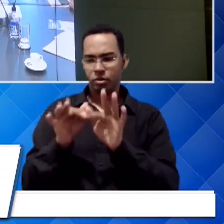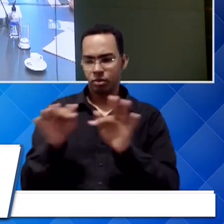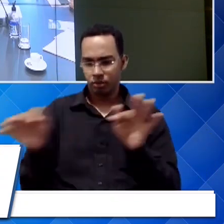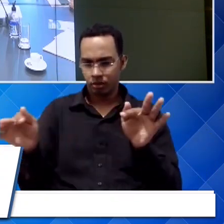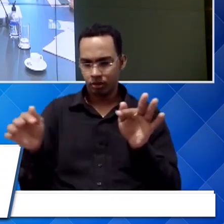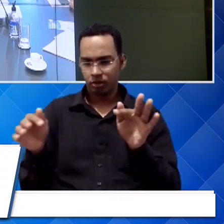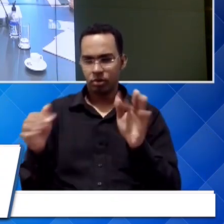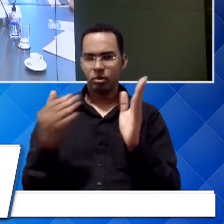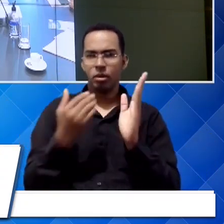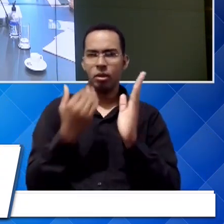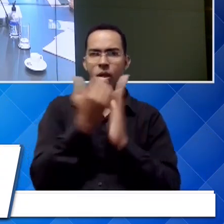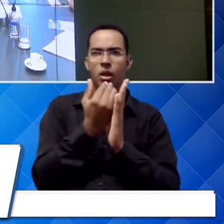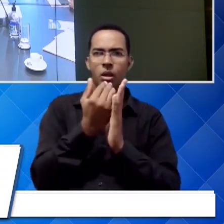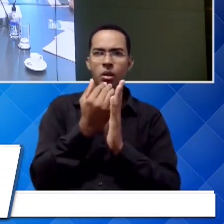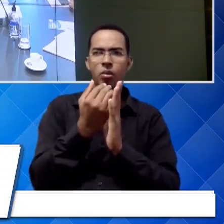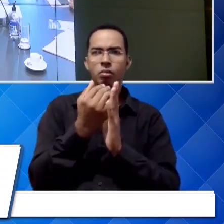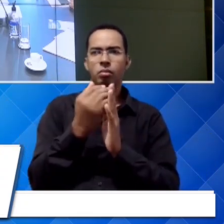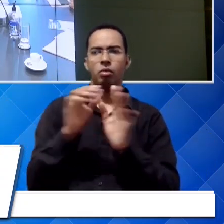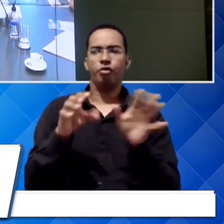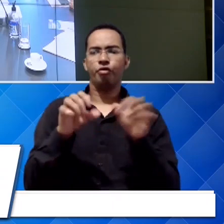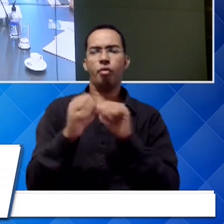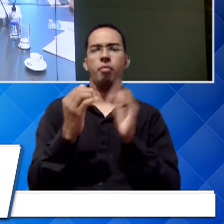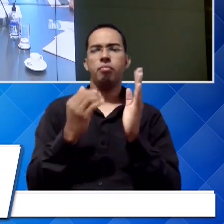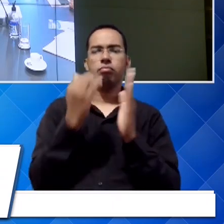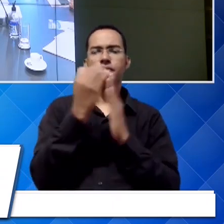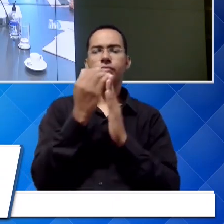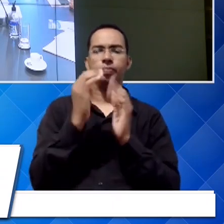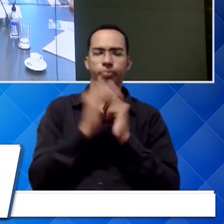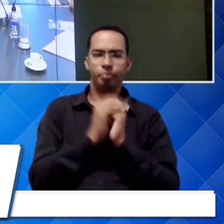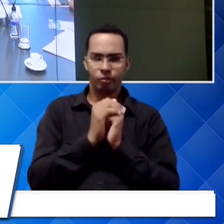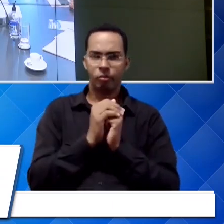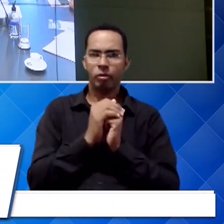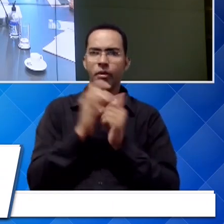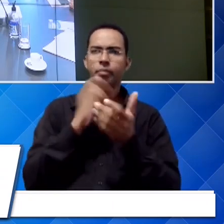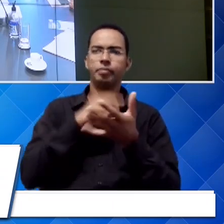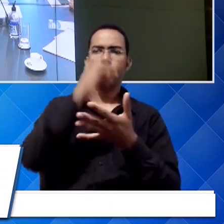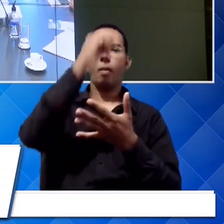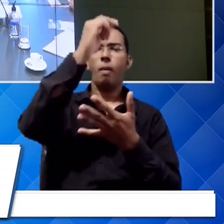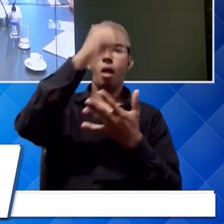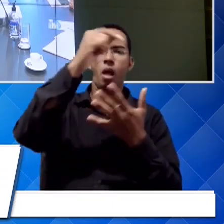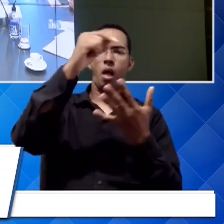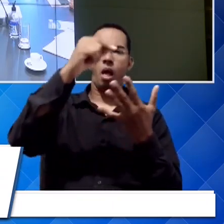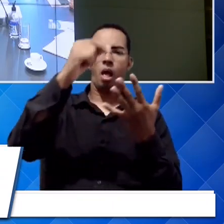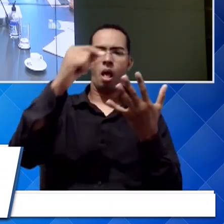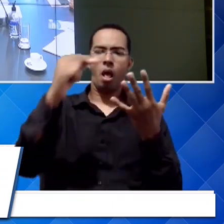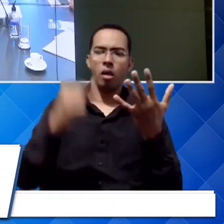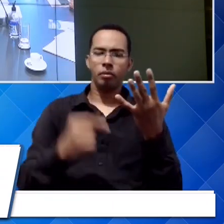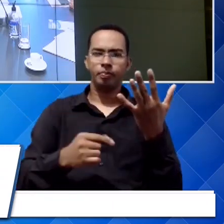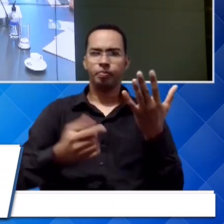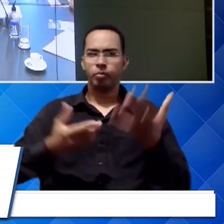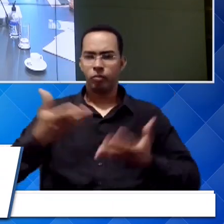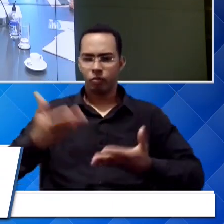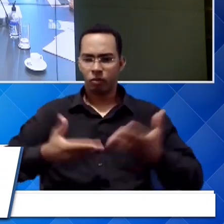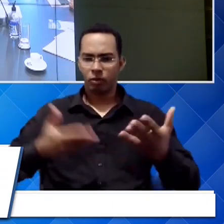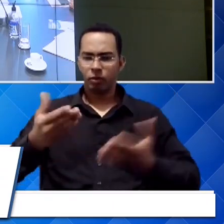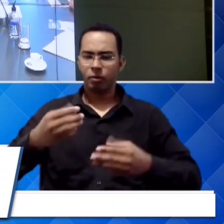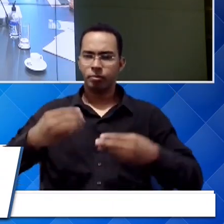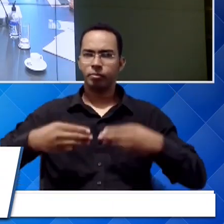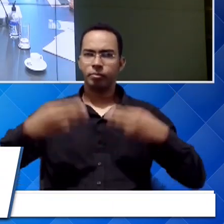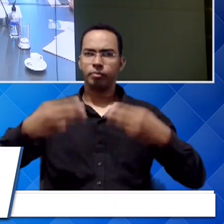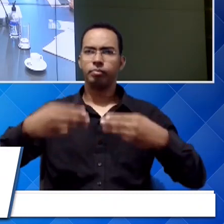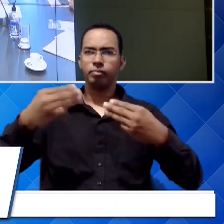até o mais graduado. Com todas as cestas de serviços que o Ministério